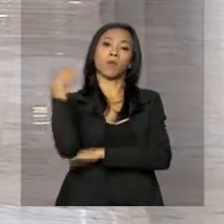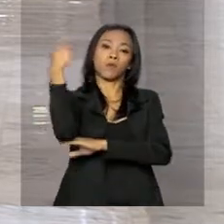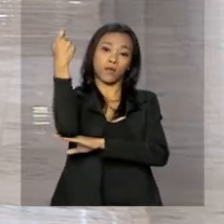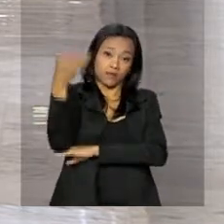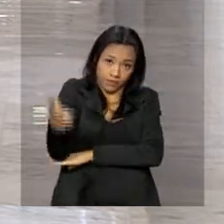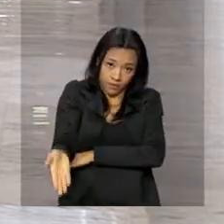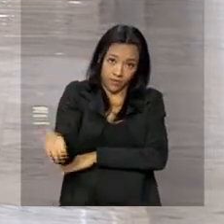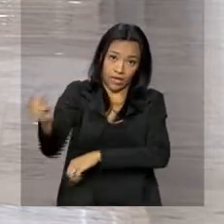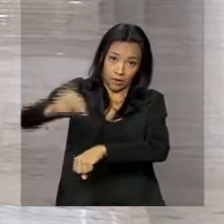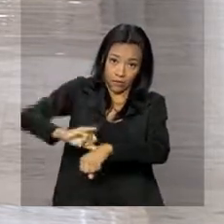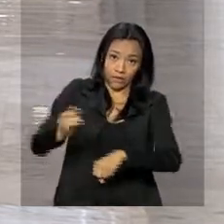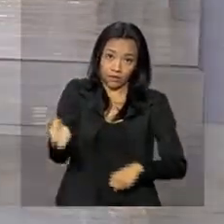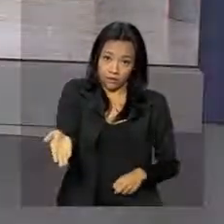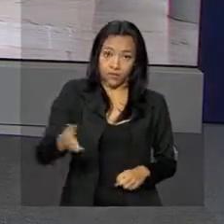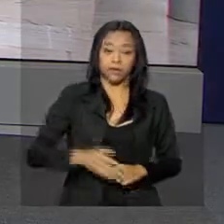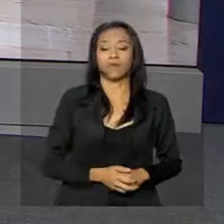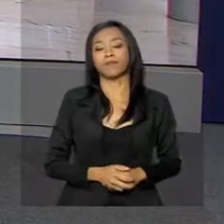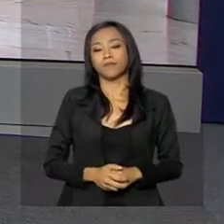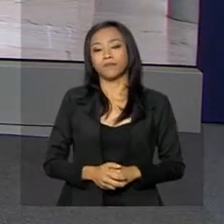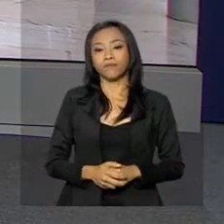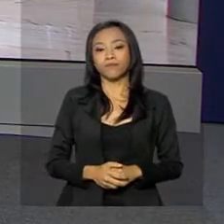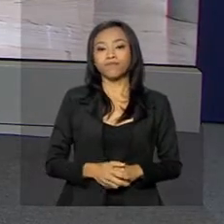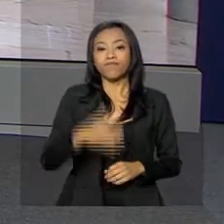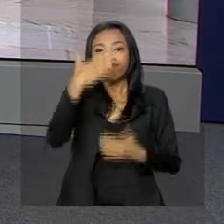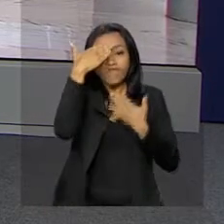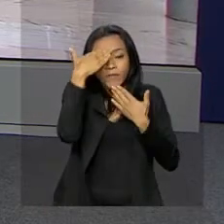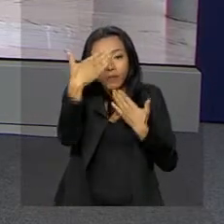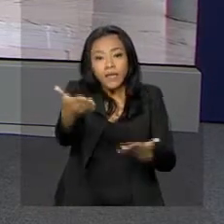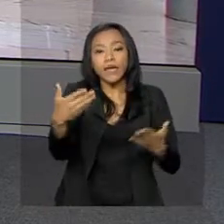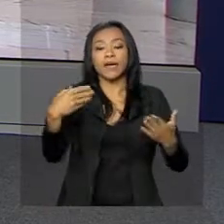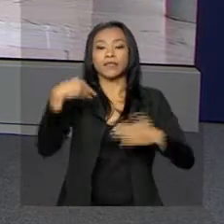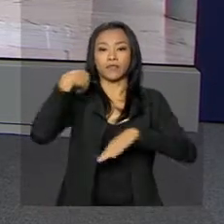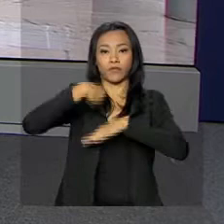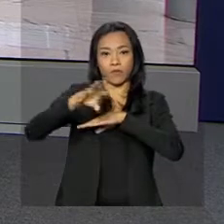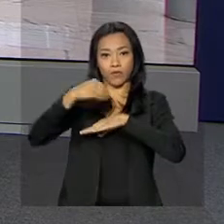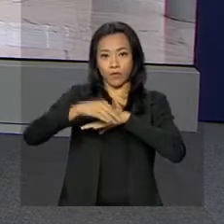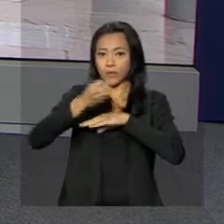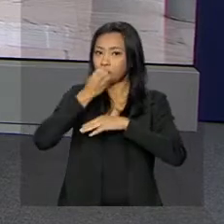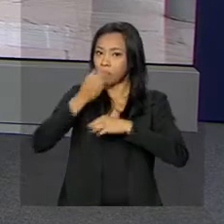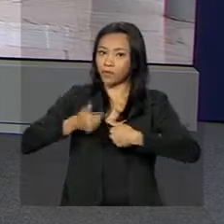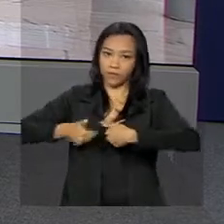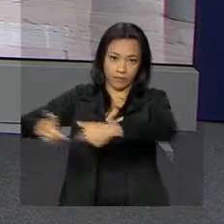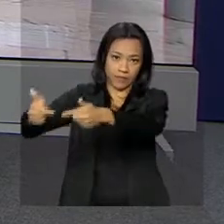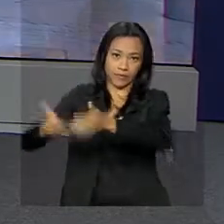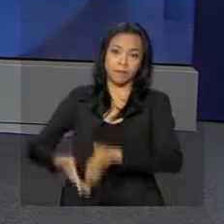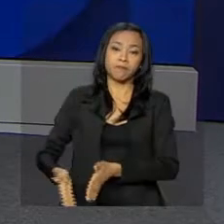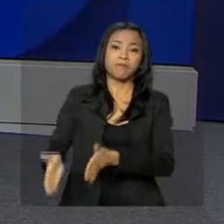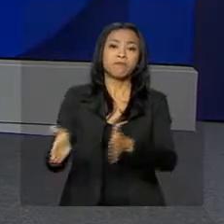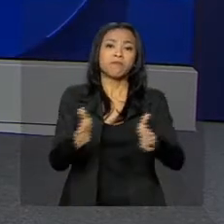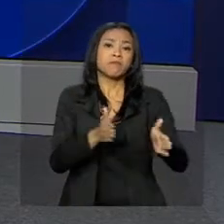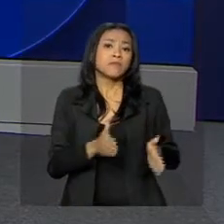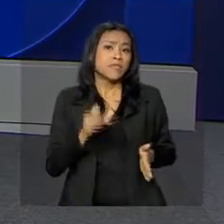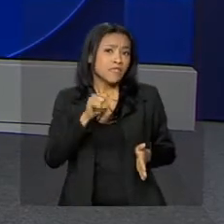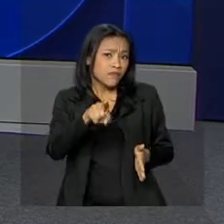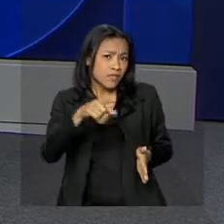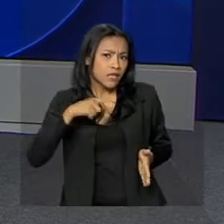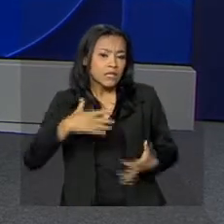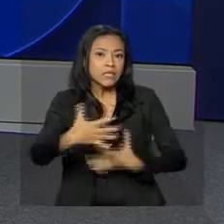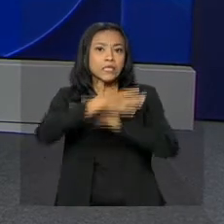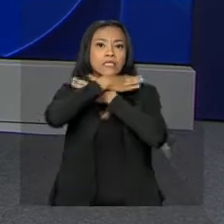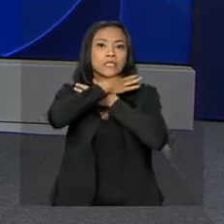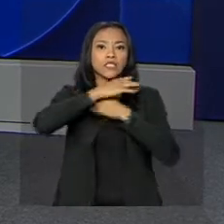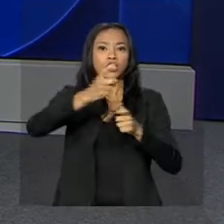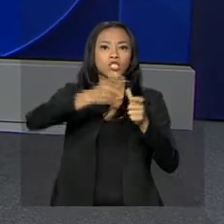do Rio Grande do Sul. Volto com você Renata. Obrigada Ney pelas suas informações, bom trabalho pra você. Se você tem dívidas em